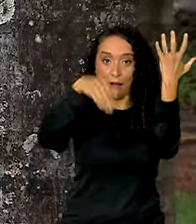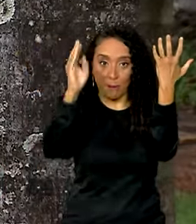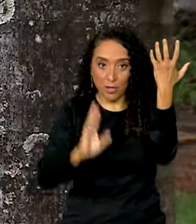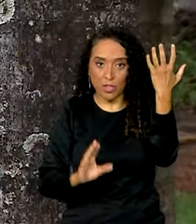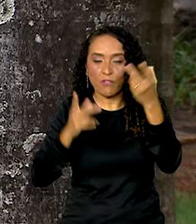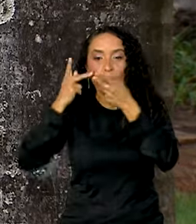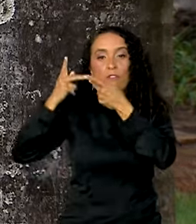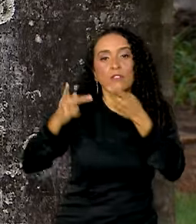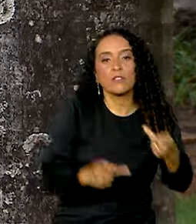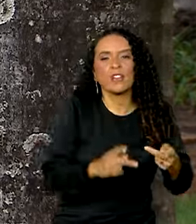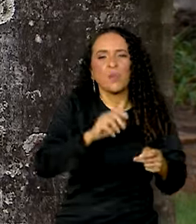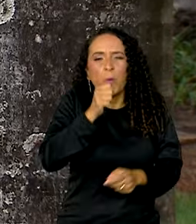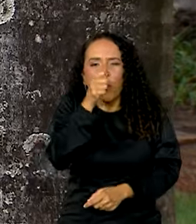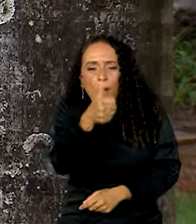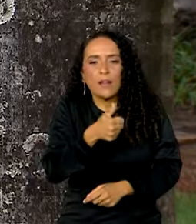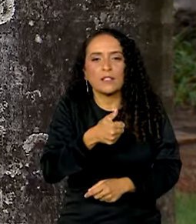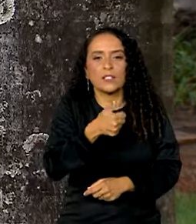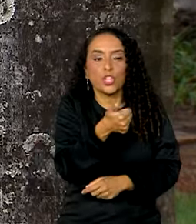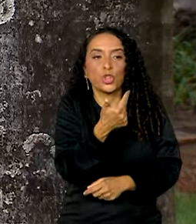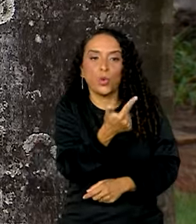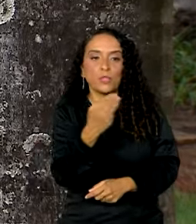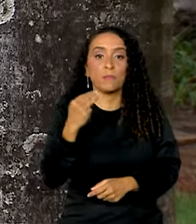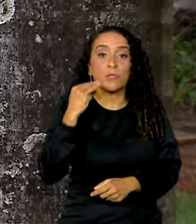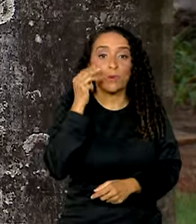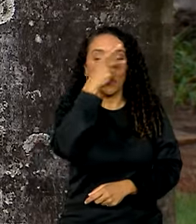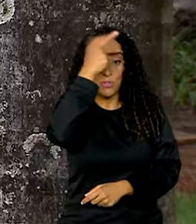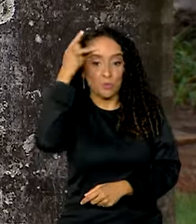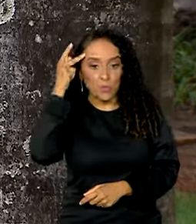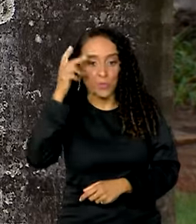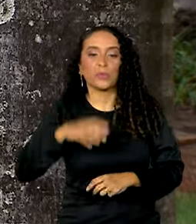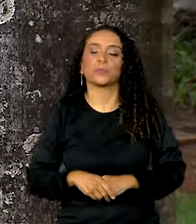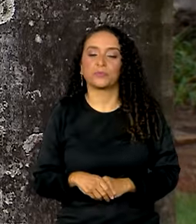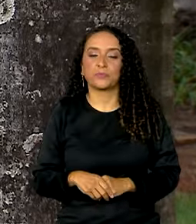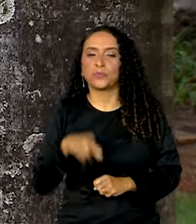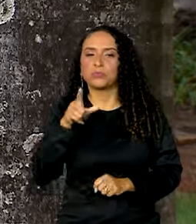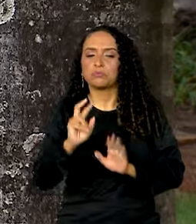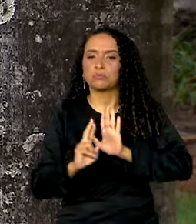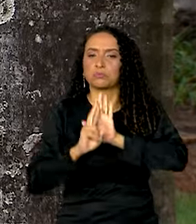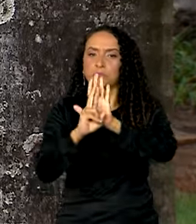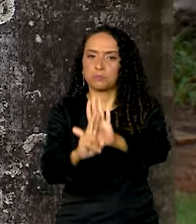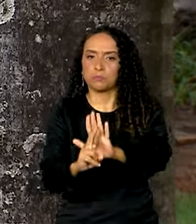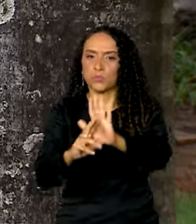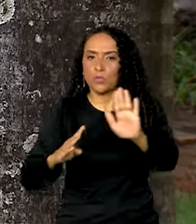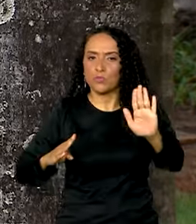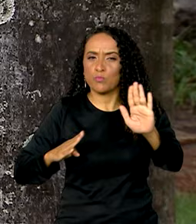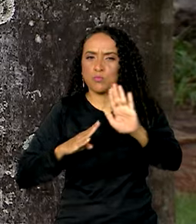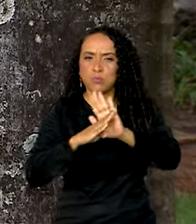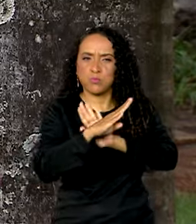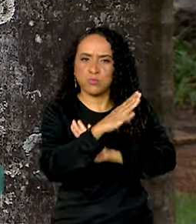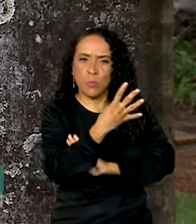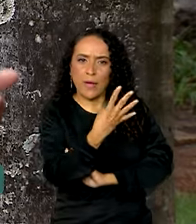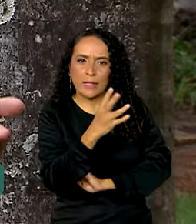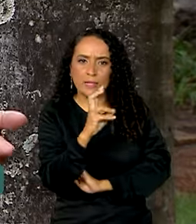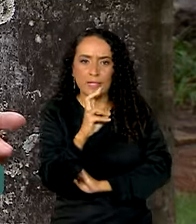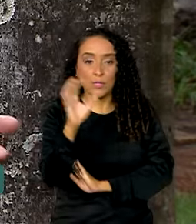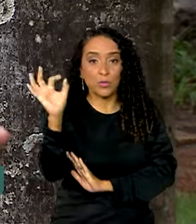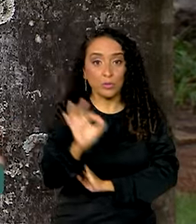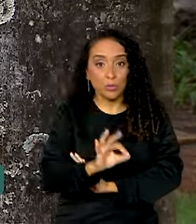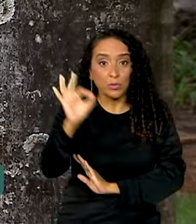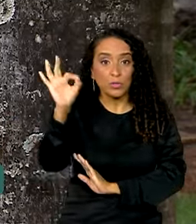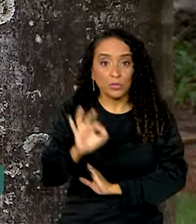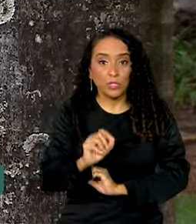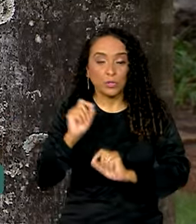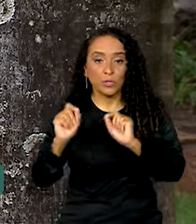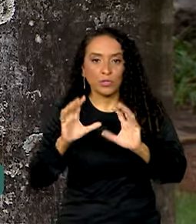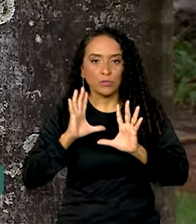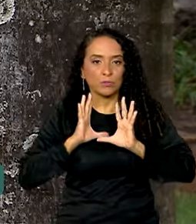foram visitados por quase 12 milhões de pessoas, o que representou um aumento de 45%